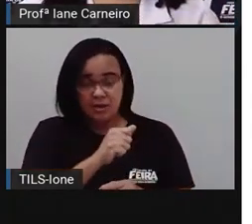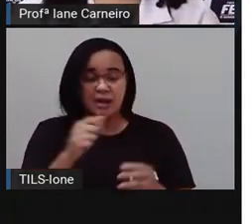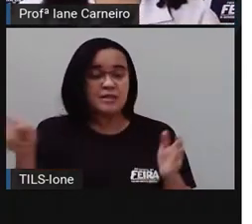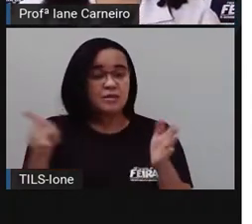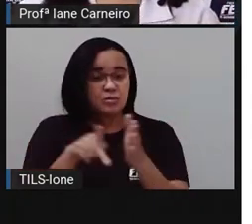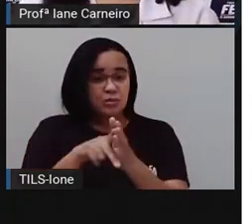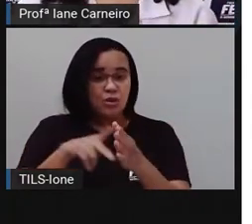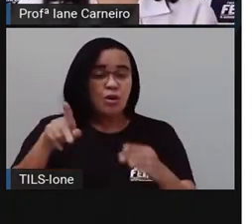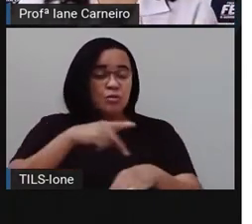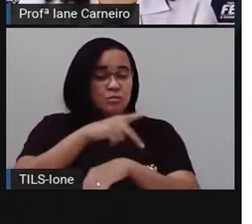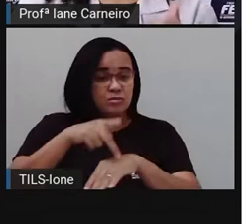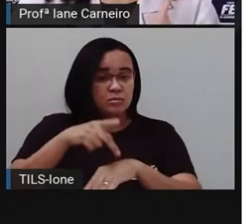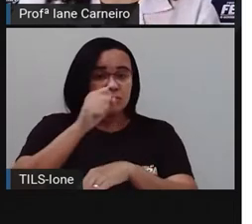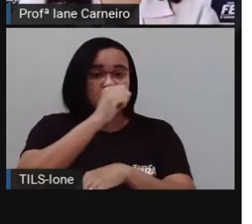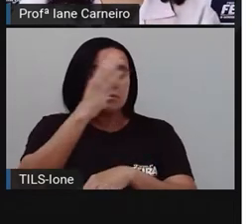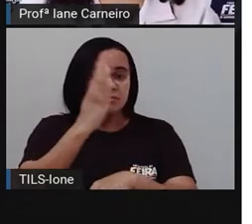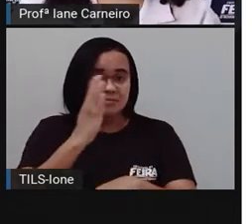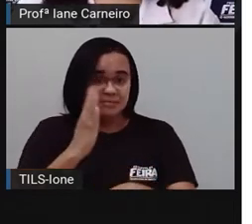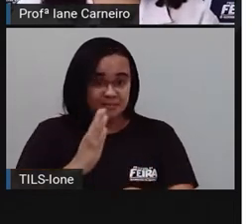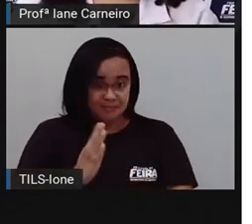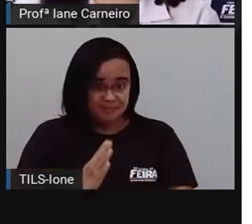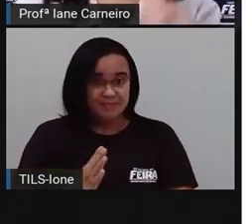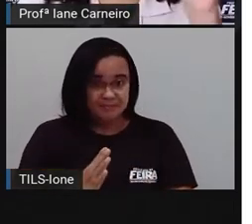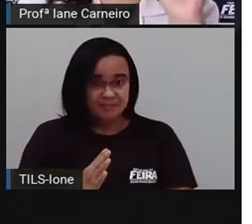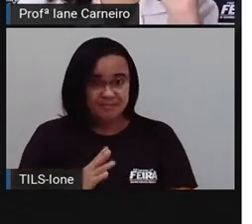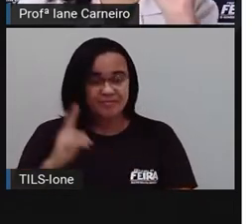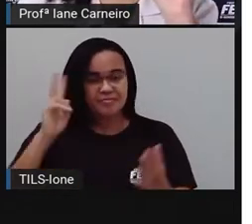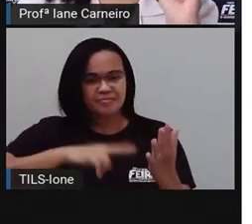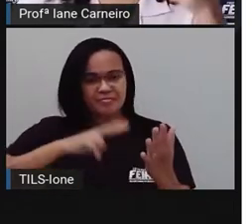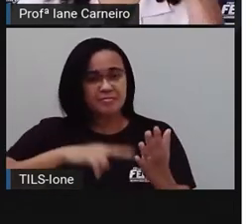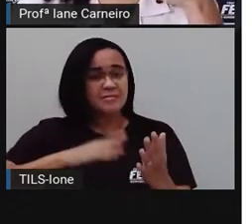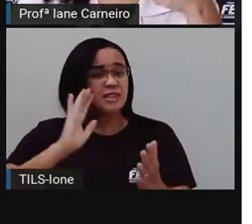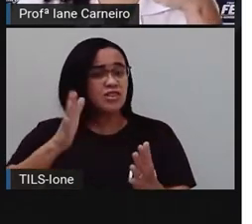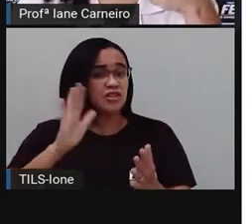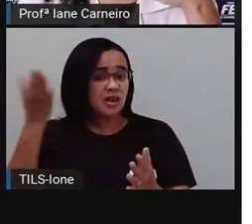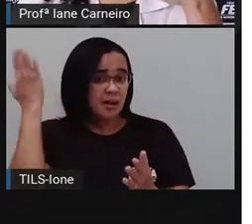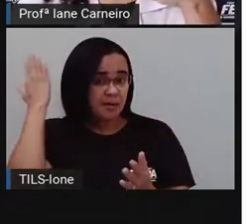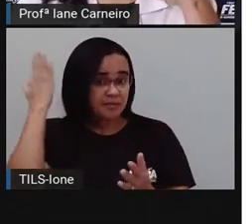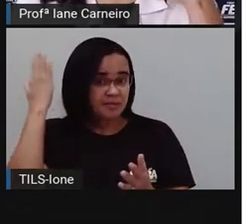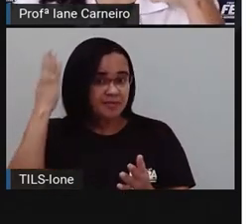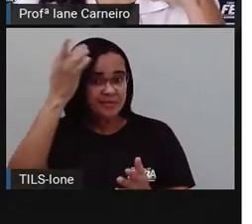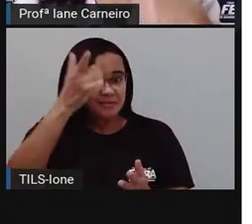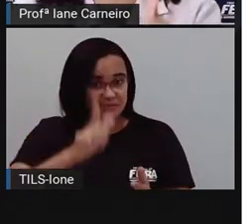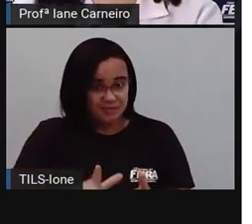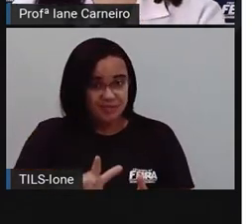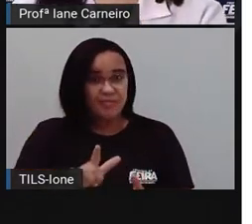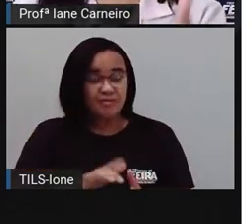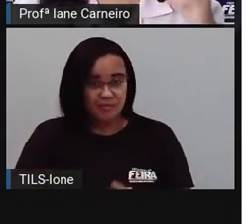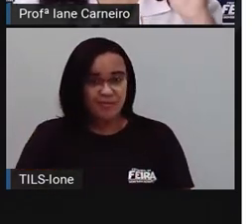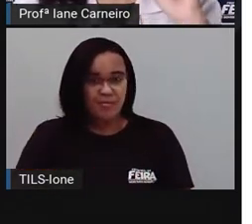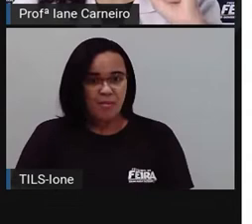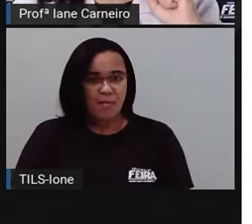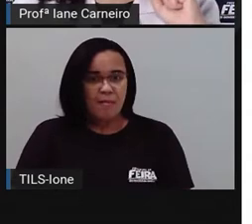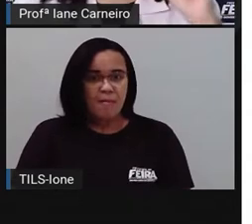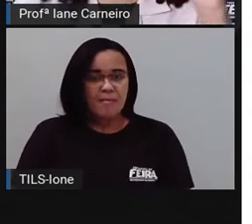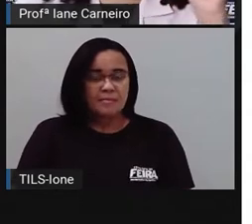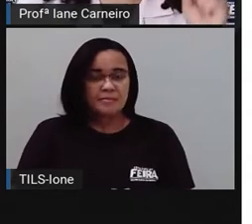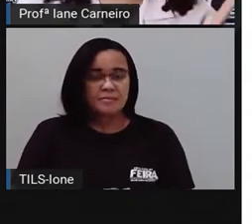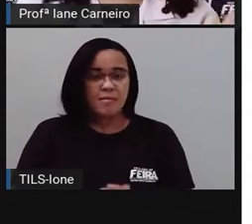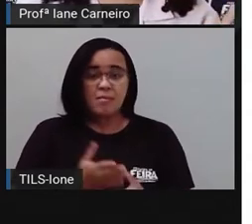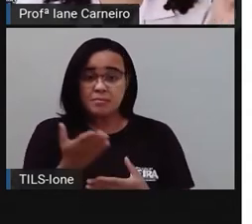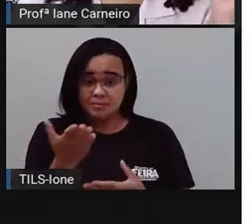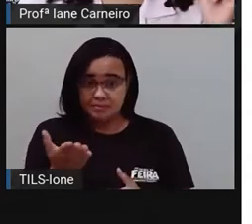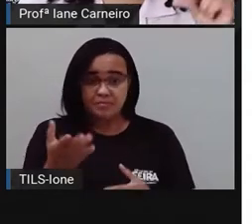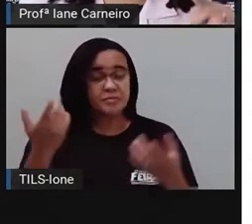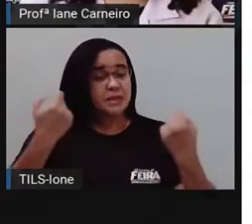Vocês lembram que a gente leu esse livro nas aulas anteriores? Então, vamos para mais esse? Então, ó, você também vai